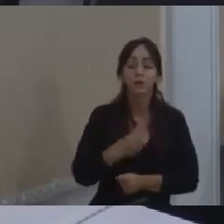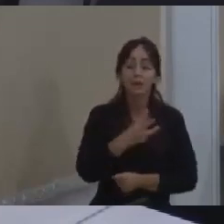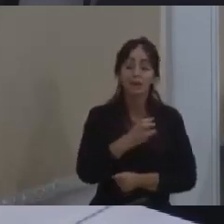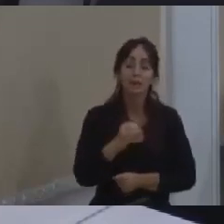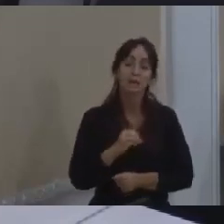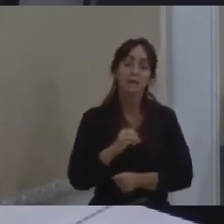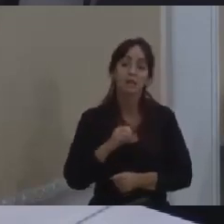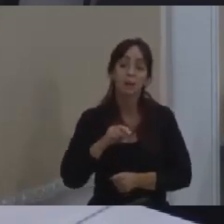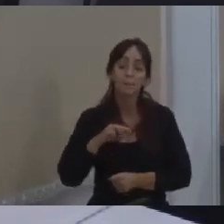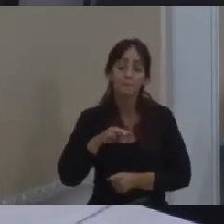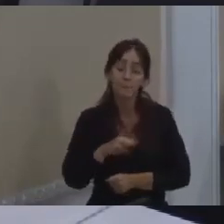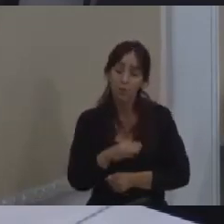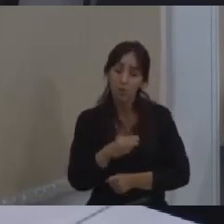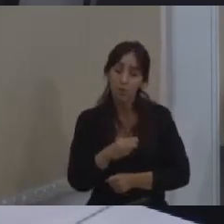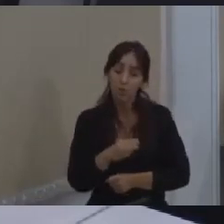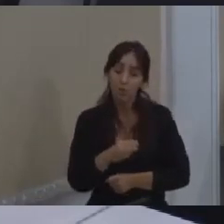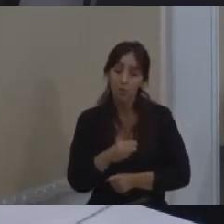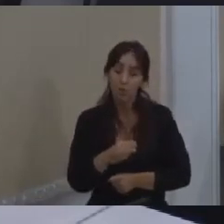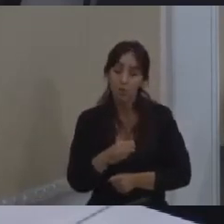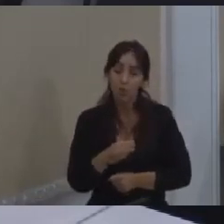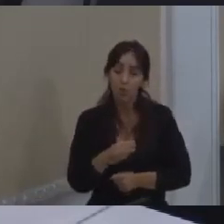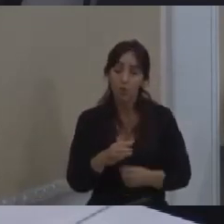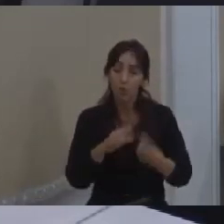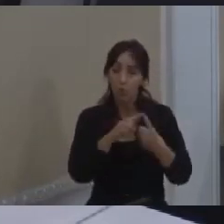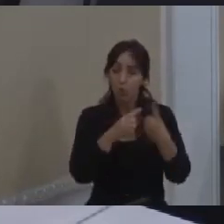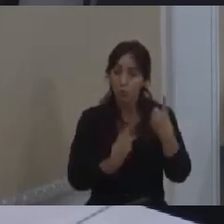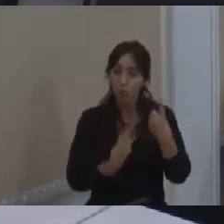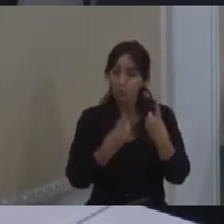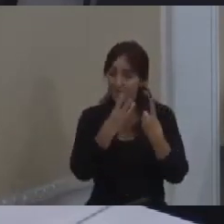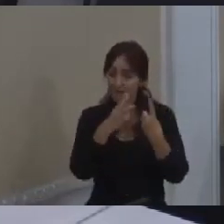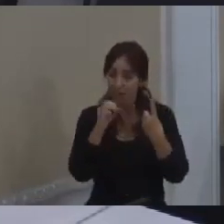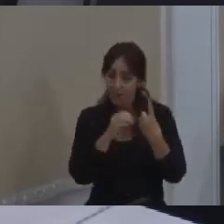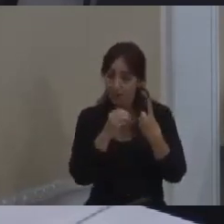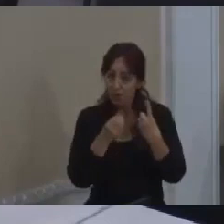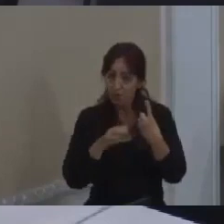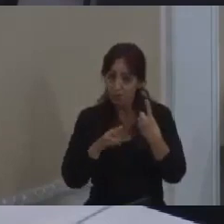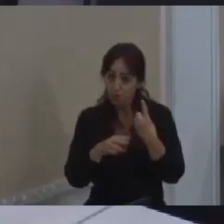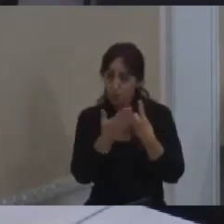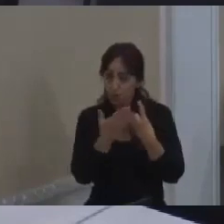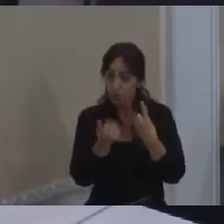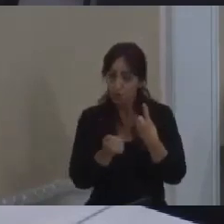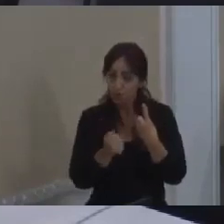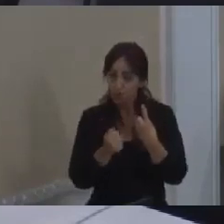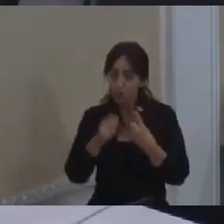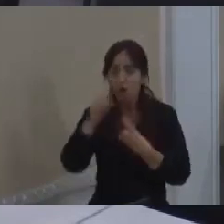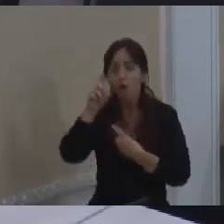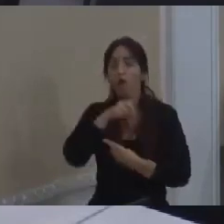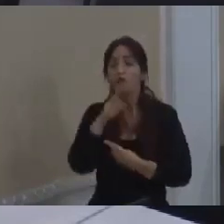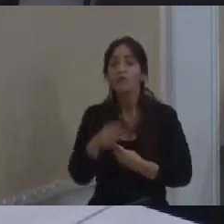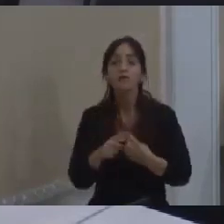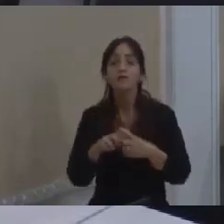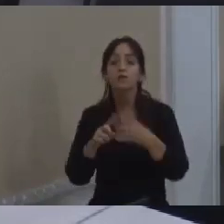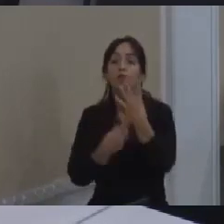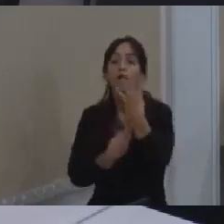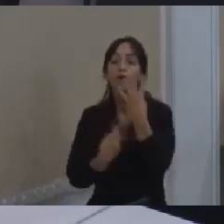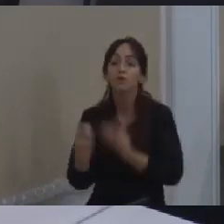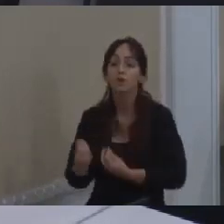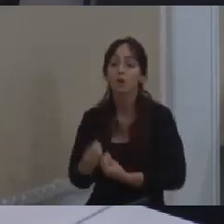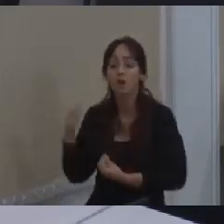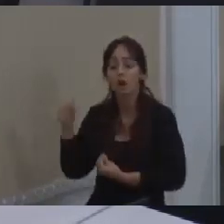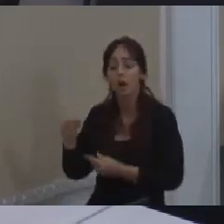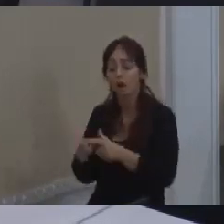por unidade vezes 4 mil unidades que é o que vocês estão falando lá para a região do Carlos Prats